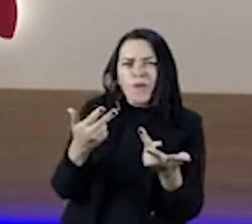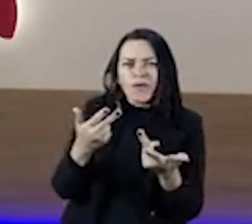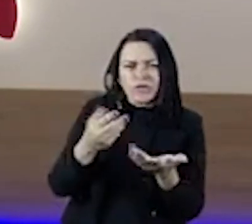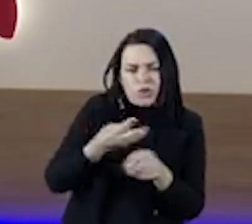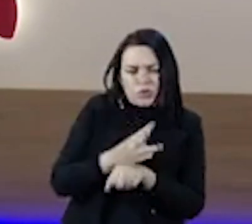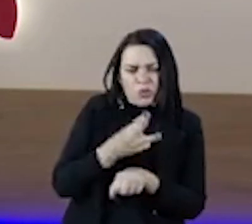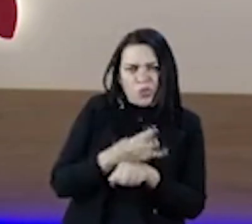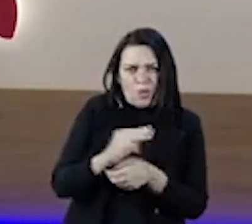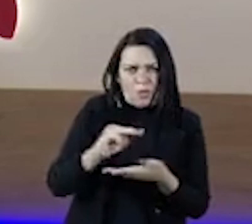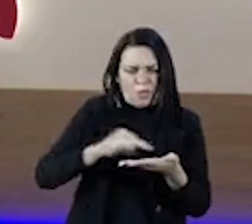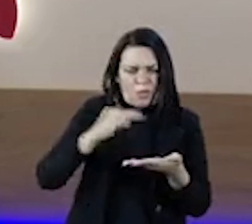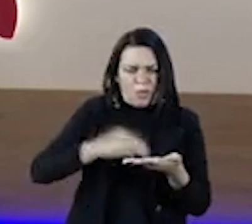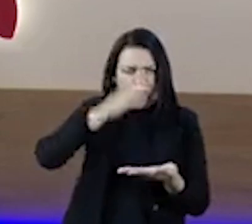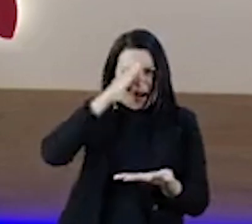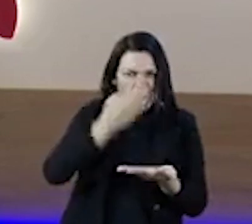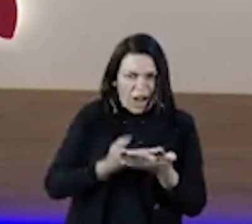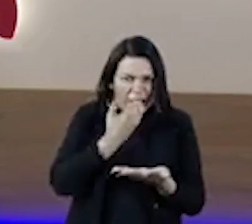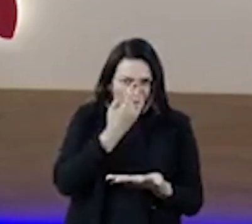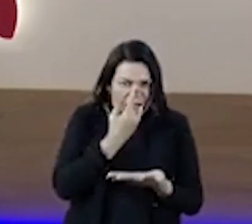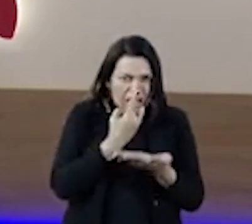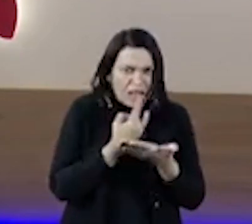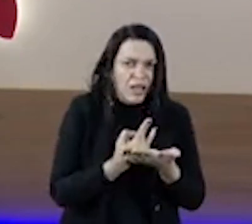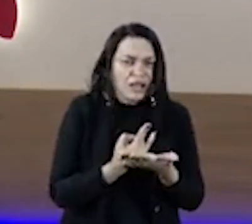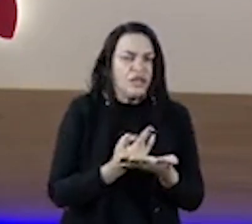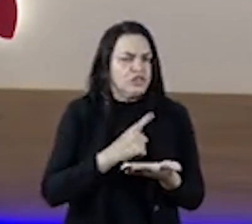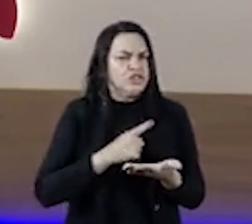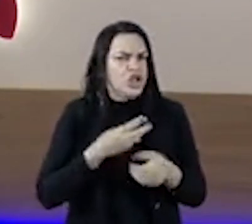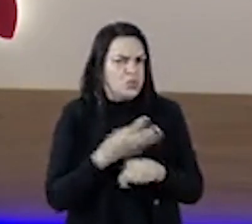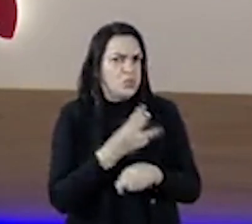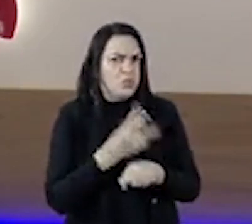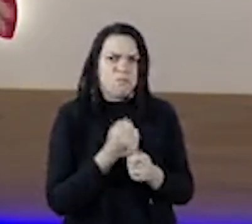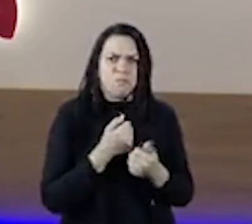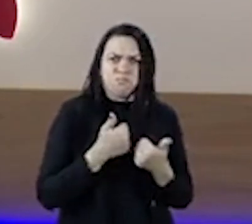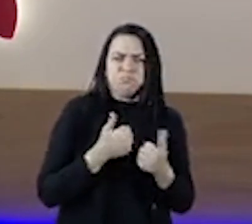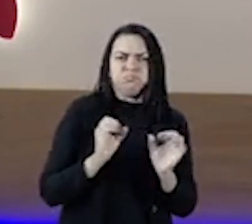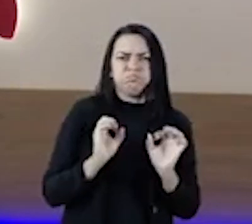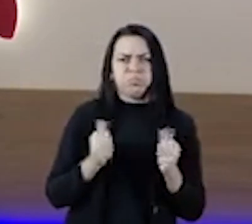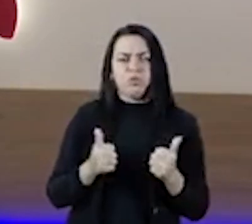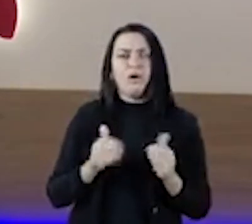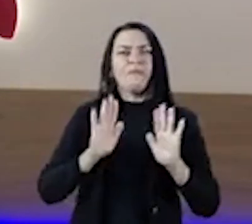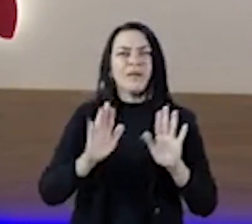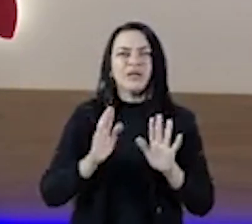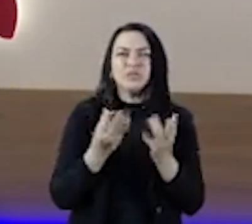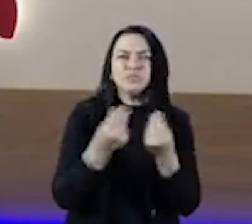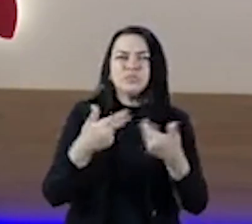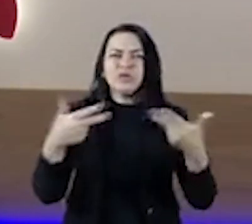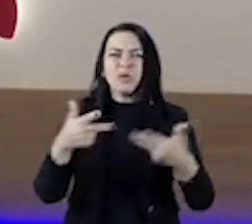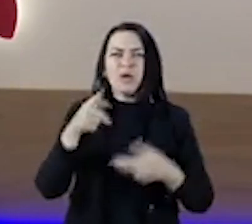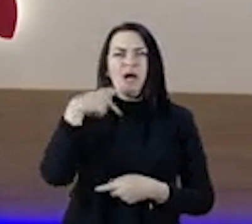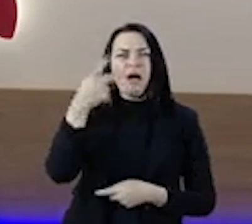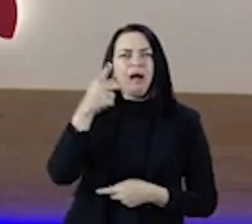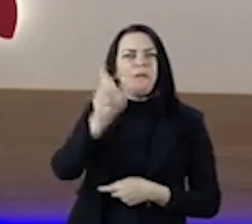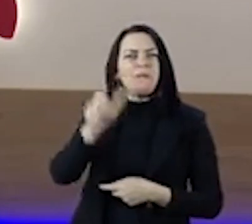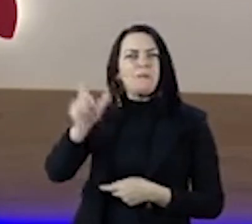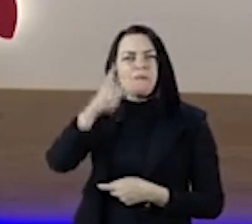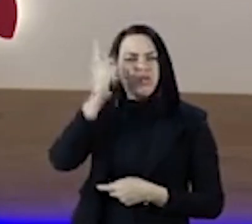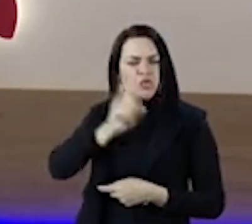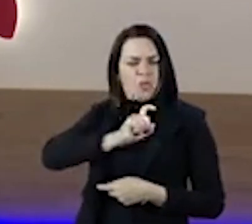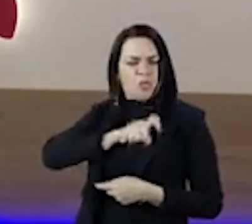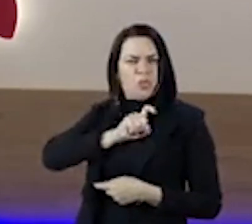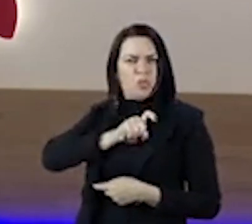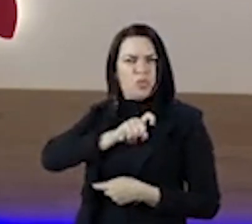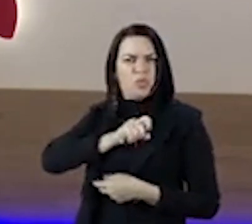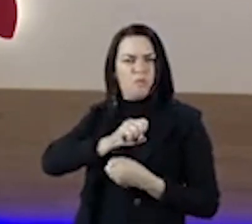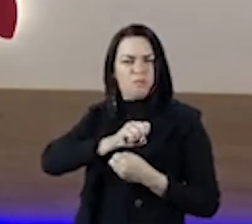chega no WhatsApp Chega muita coisa útil Mas também chega muita coisa que Infelizmente são pessoas De má